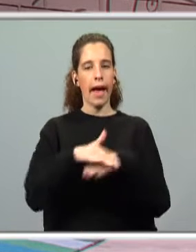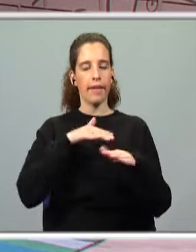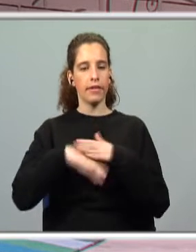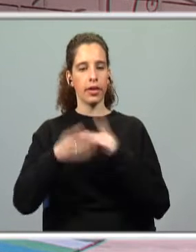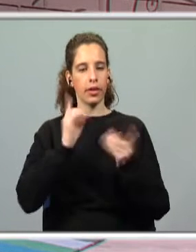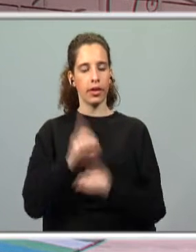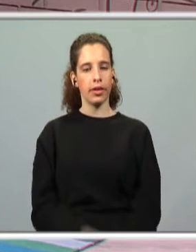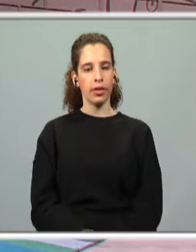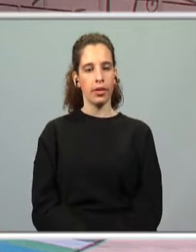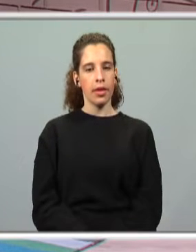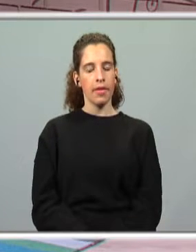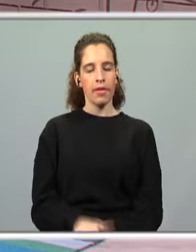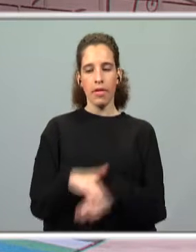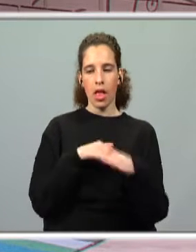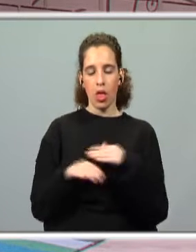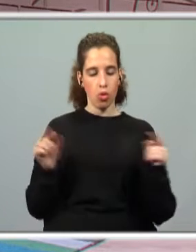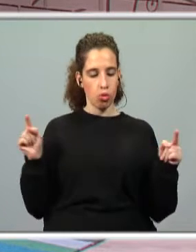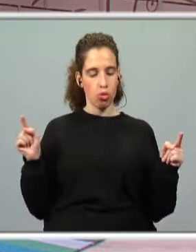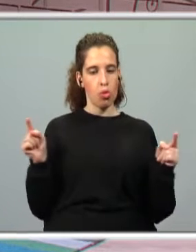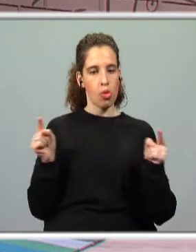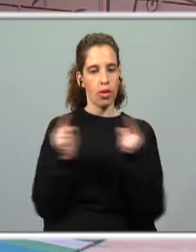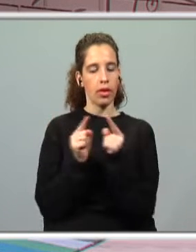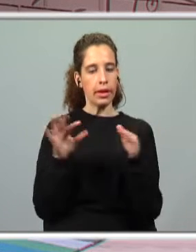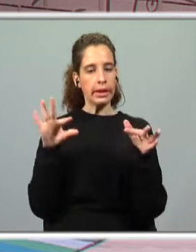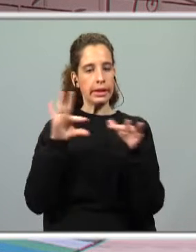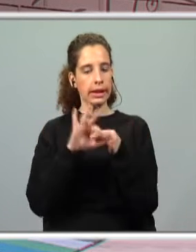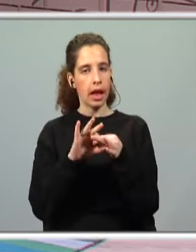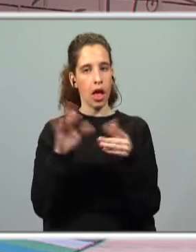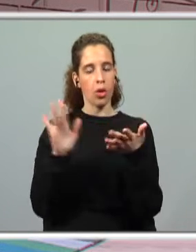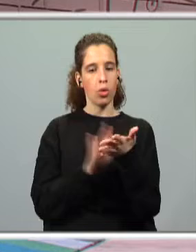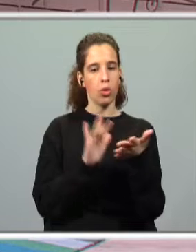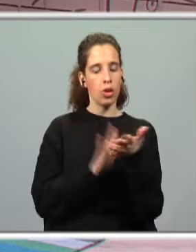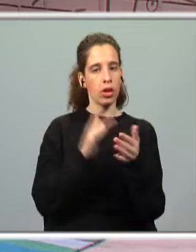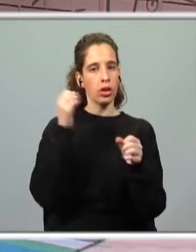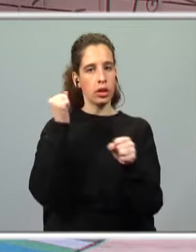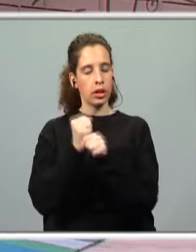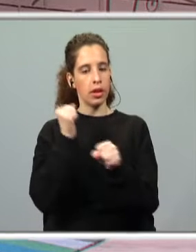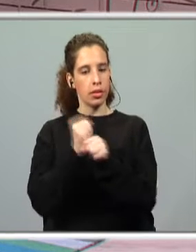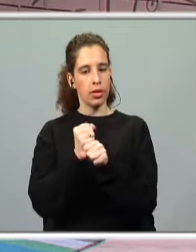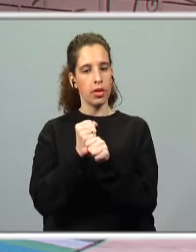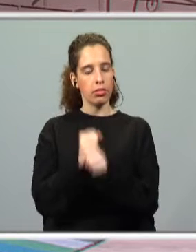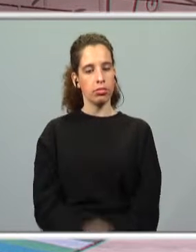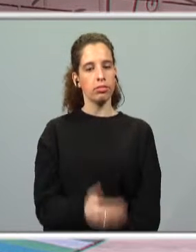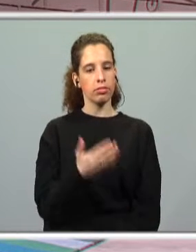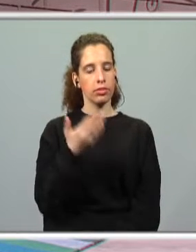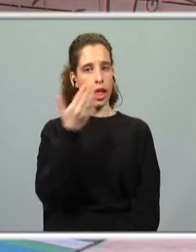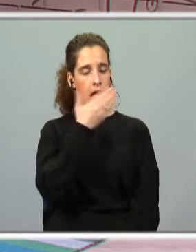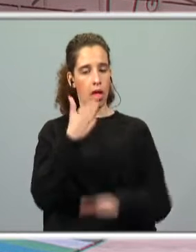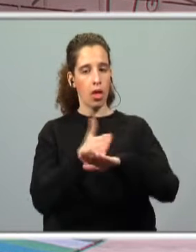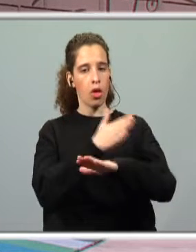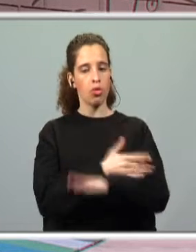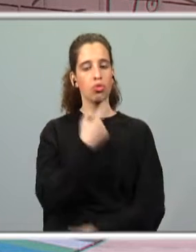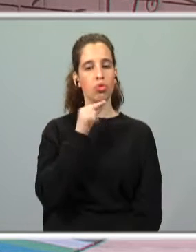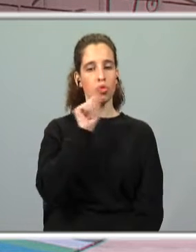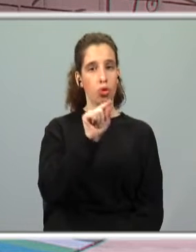o quê? A fazer um pequeno resumo sobre a obra que estivemos a trabalhar também no bloco anterior, que